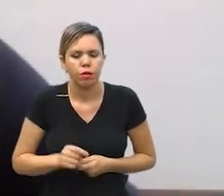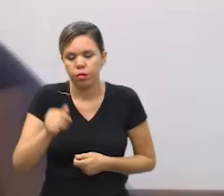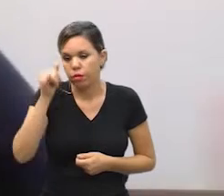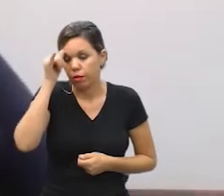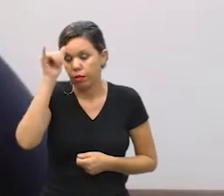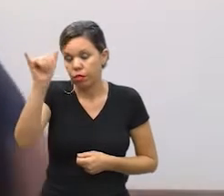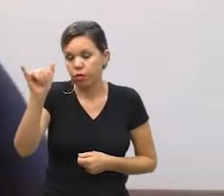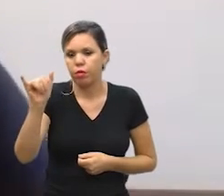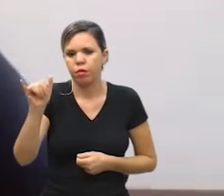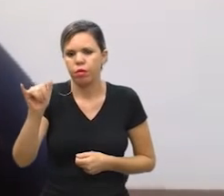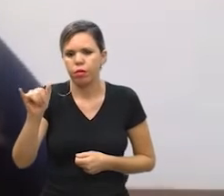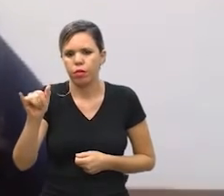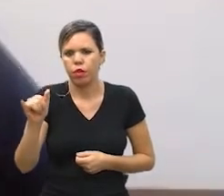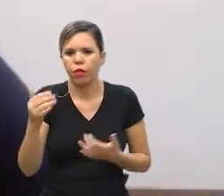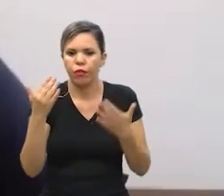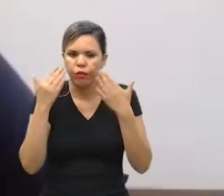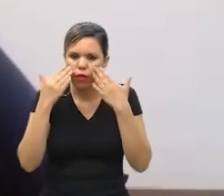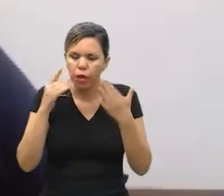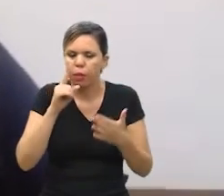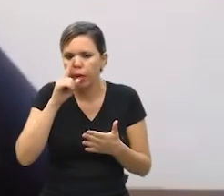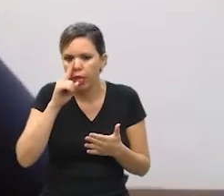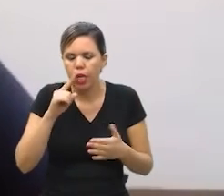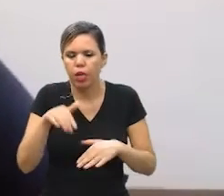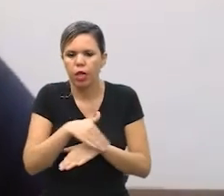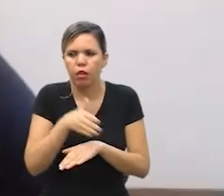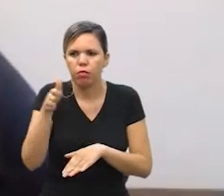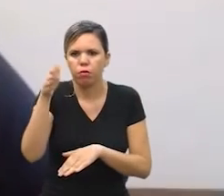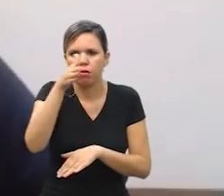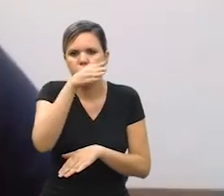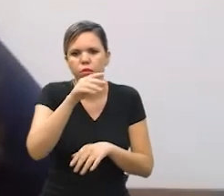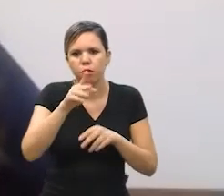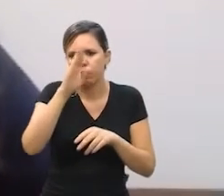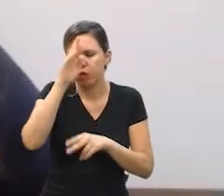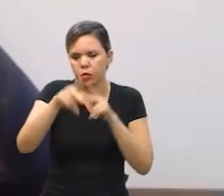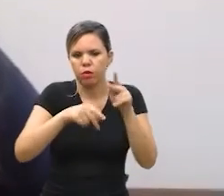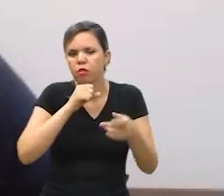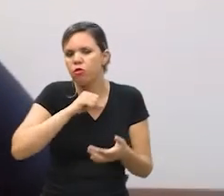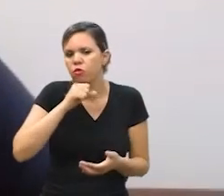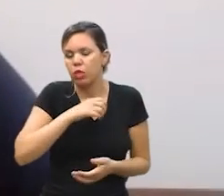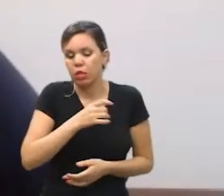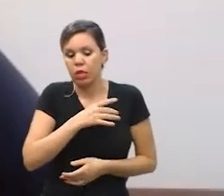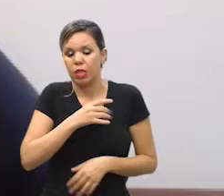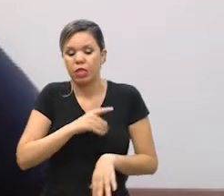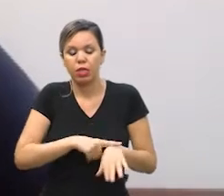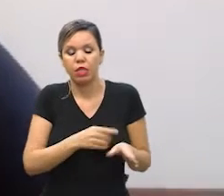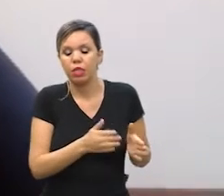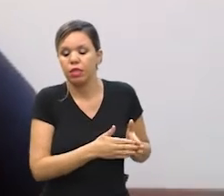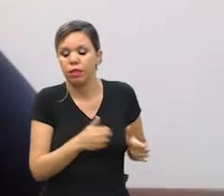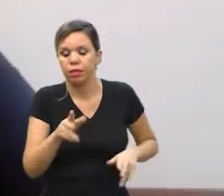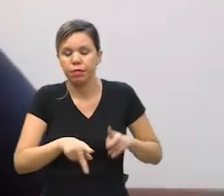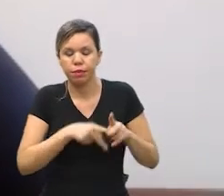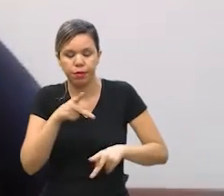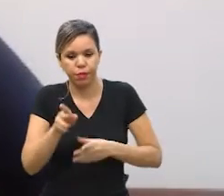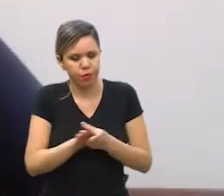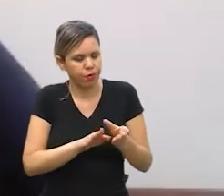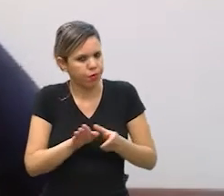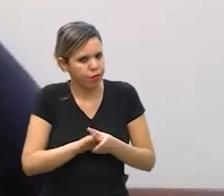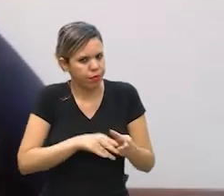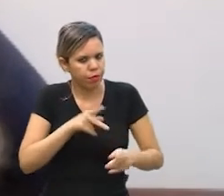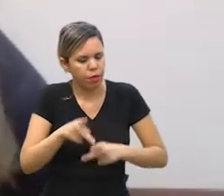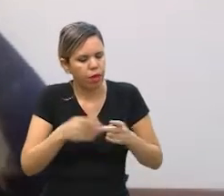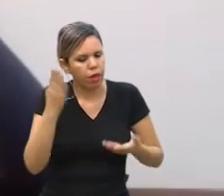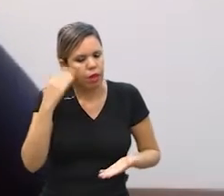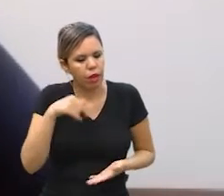evitar mesmo se expor na rua e principalmente idosos no momento que as pessoas também estão com medo elas muitas vezes precisam de uma orientação